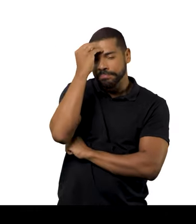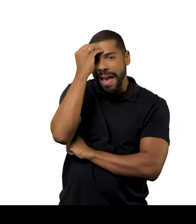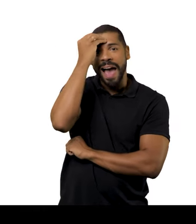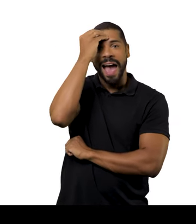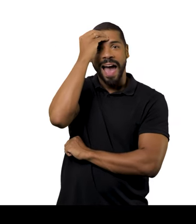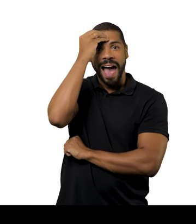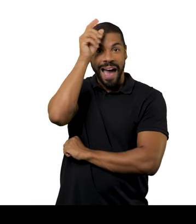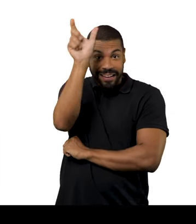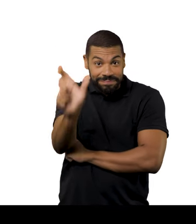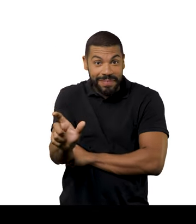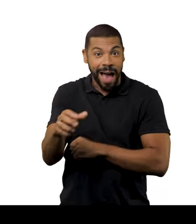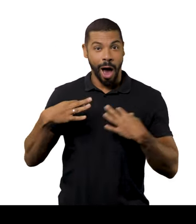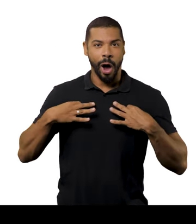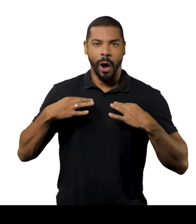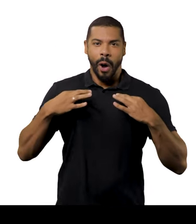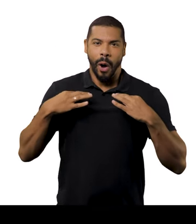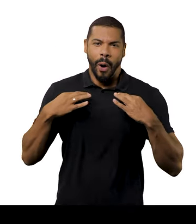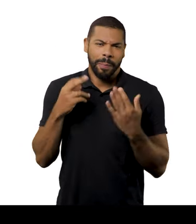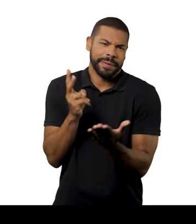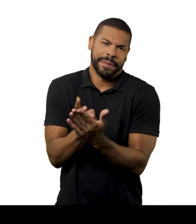Aquela roupa tradicional